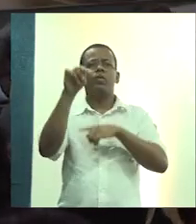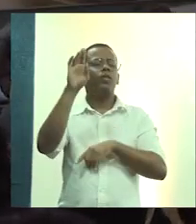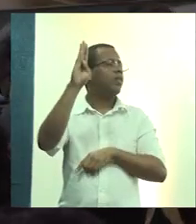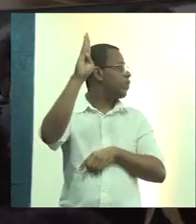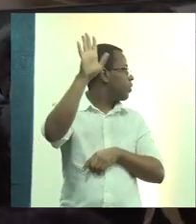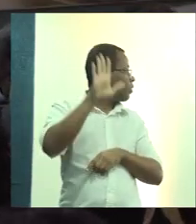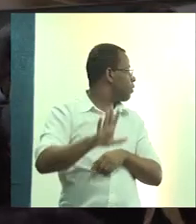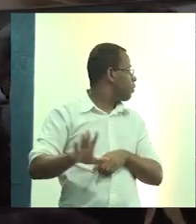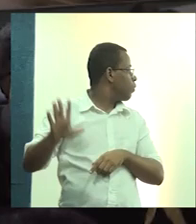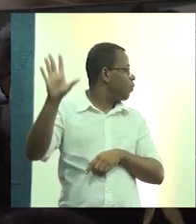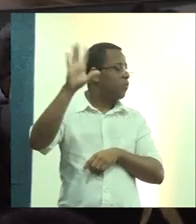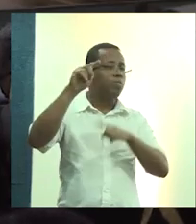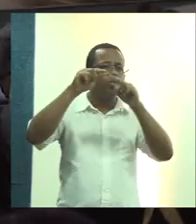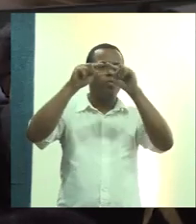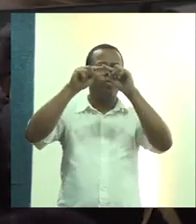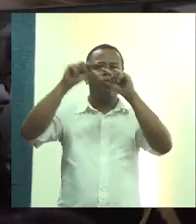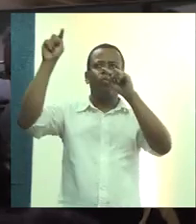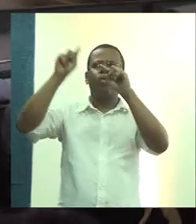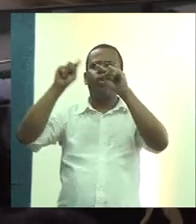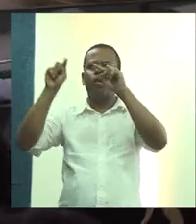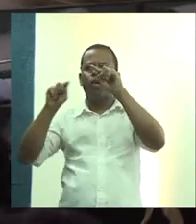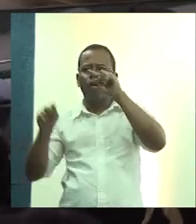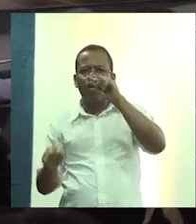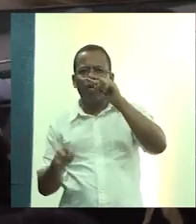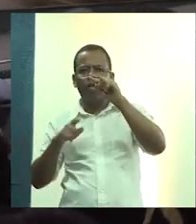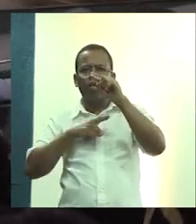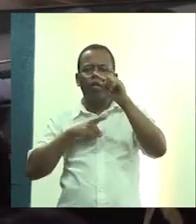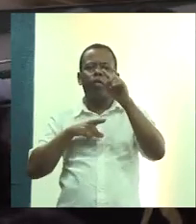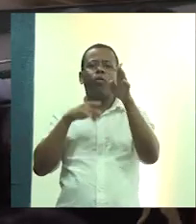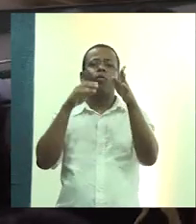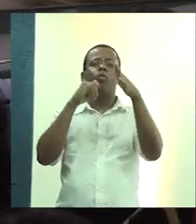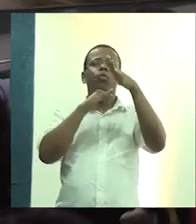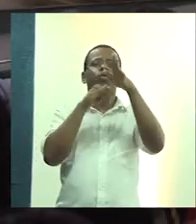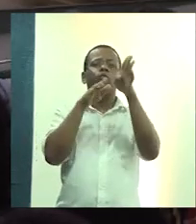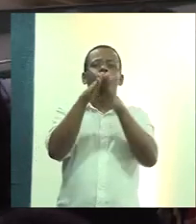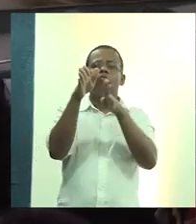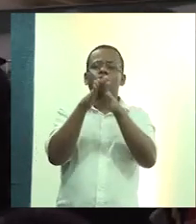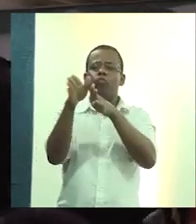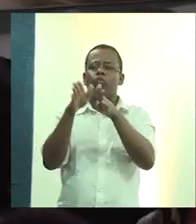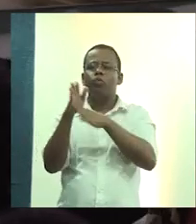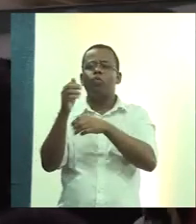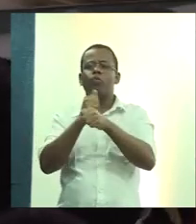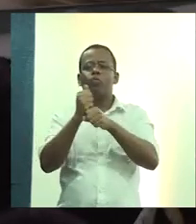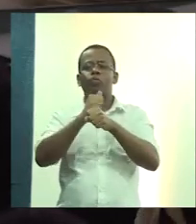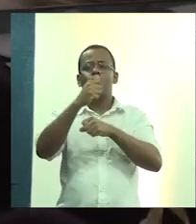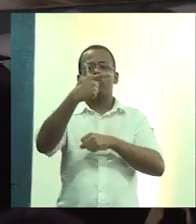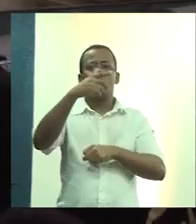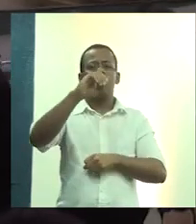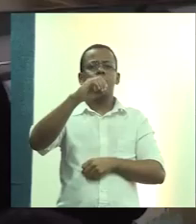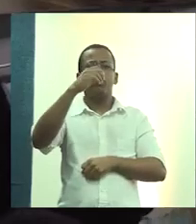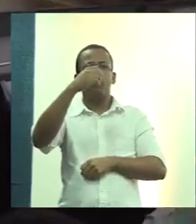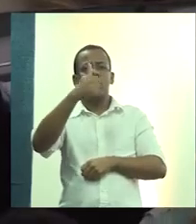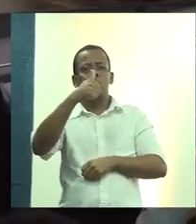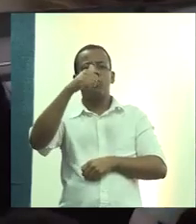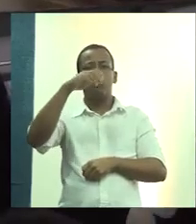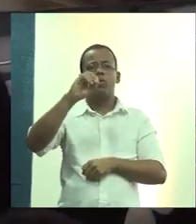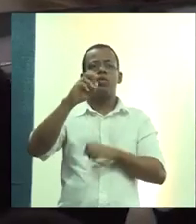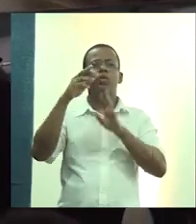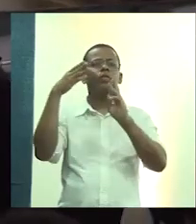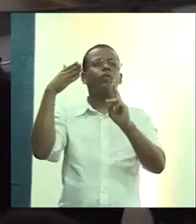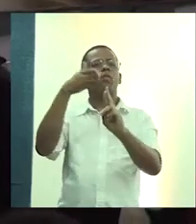referência esse manual do IAB de Atias em 2010, que a gente referenciou lá no início,